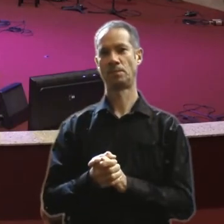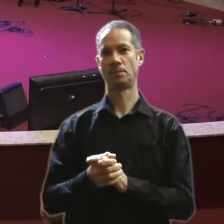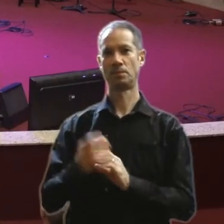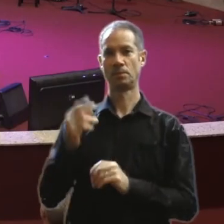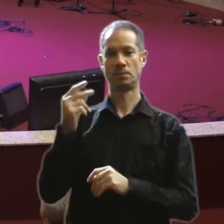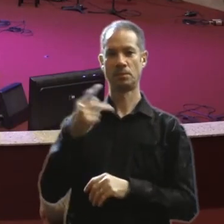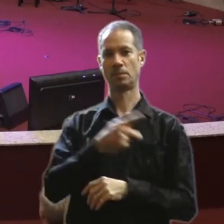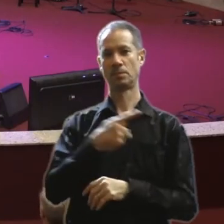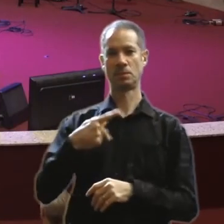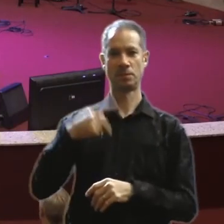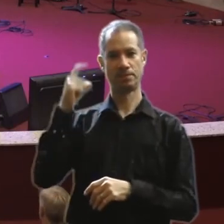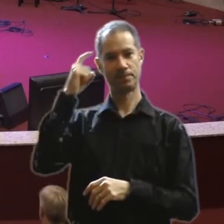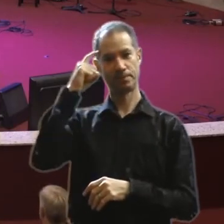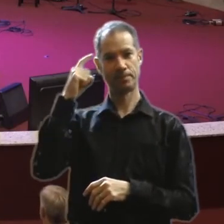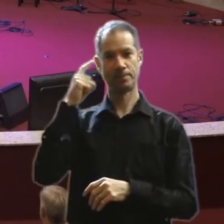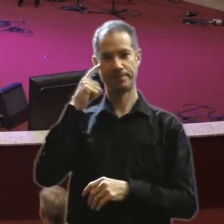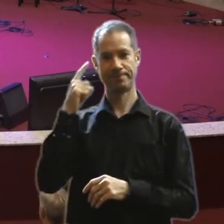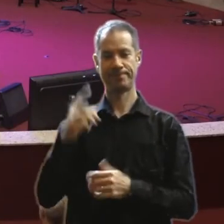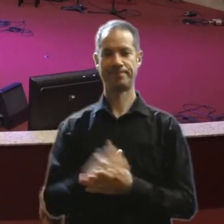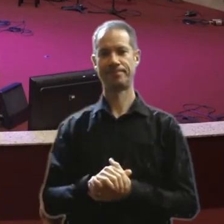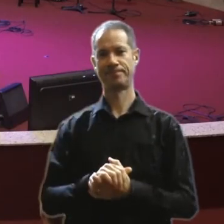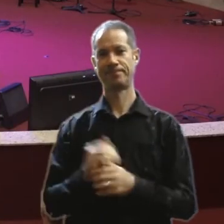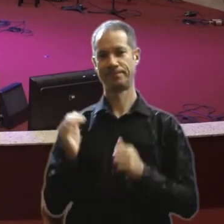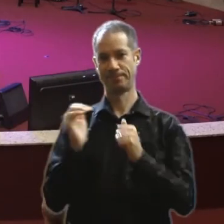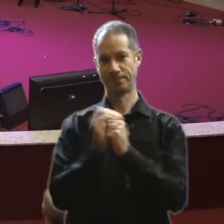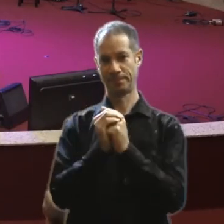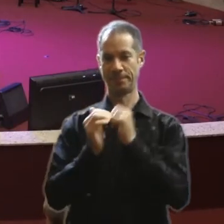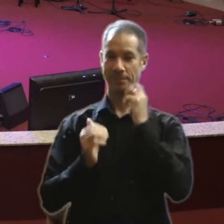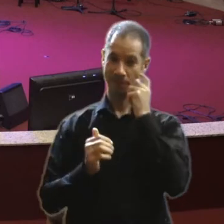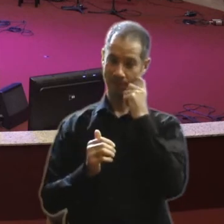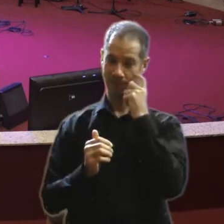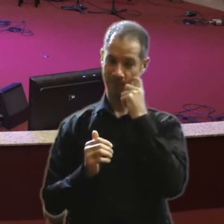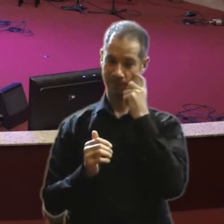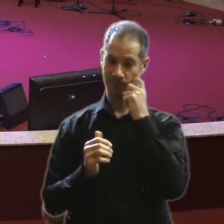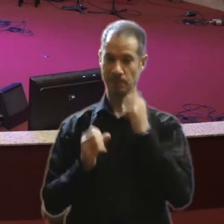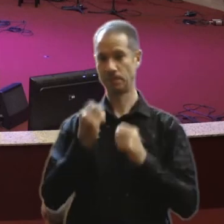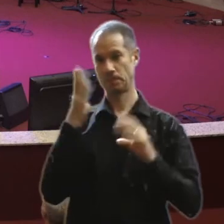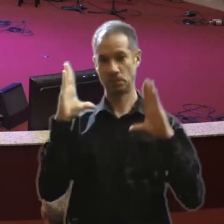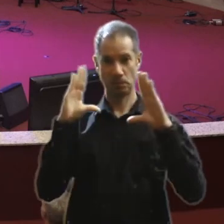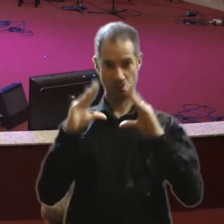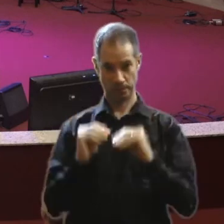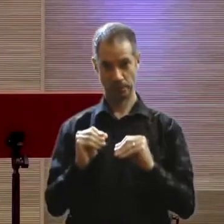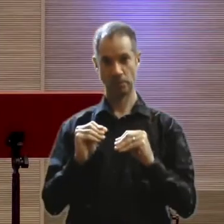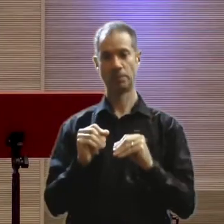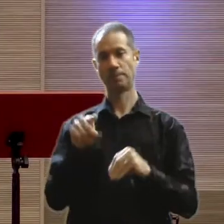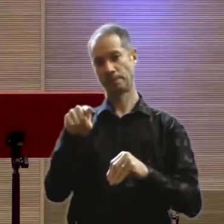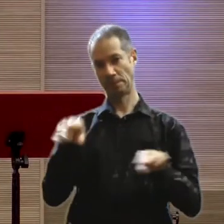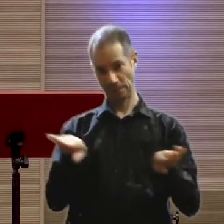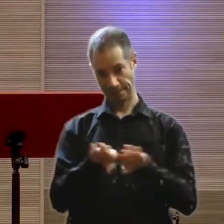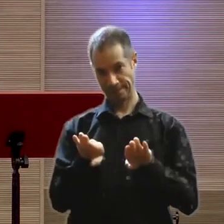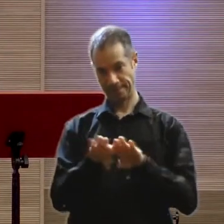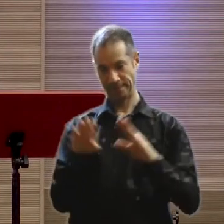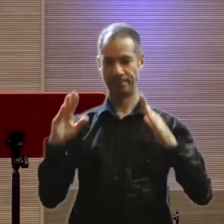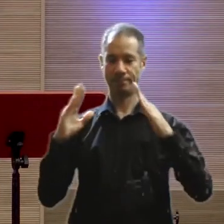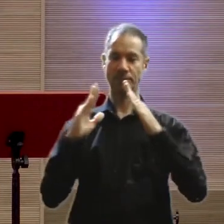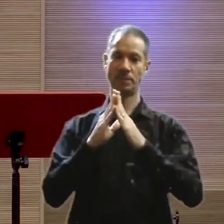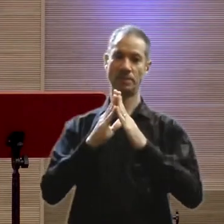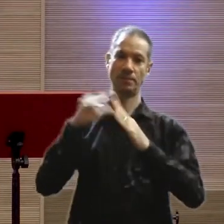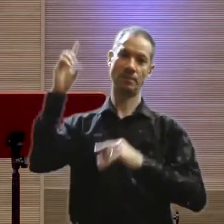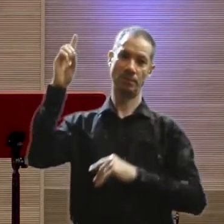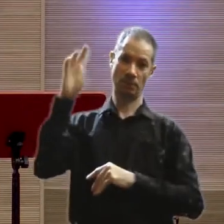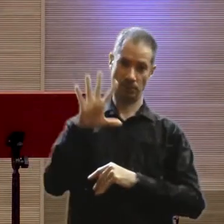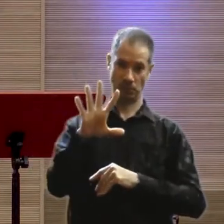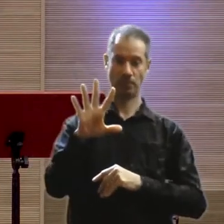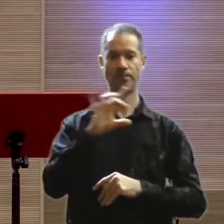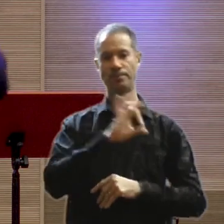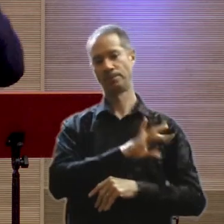Wagner. Amém? Boa noite para você também de casa. Deus abençoe a